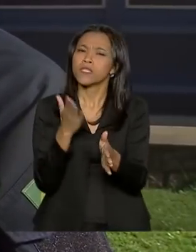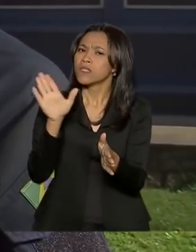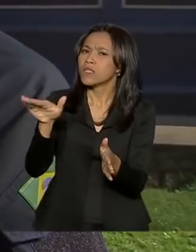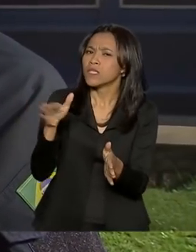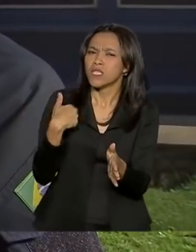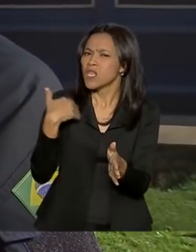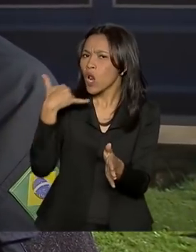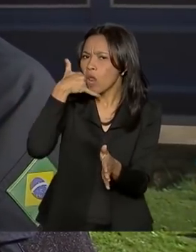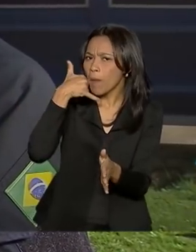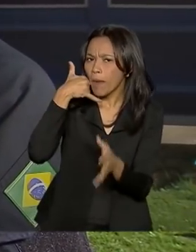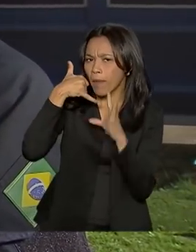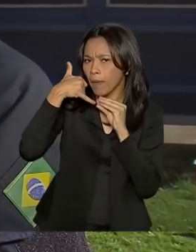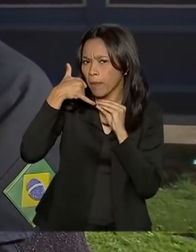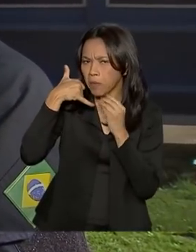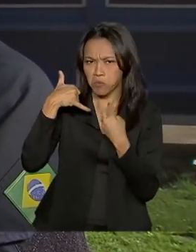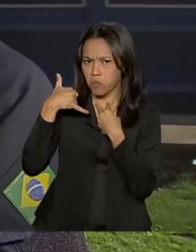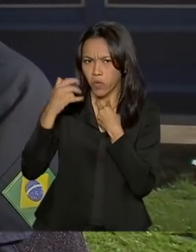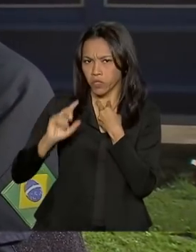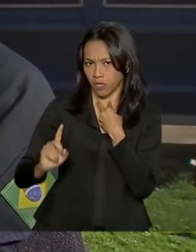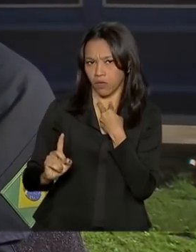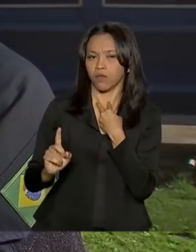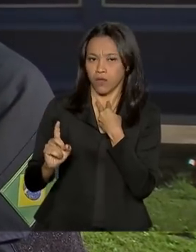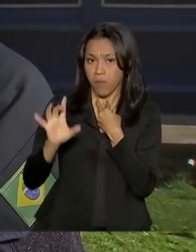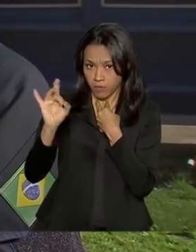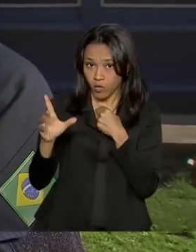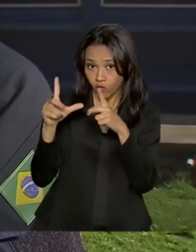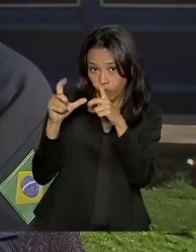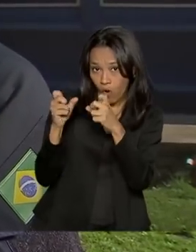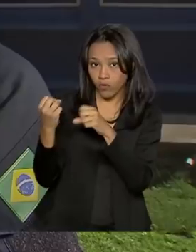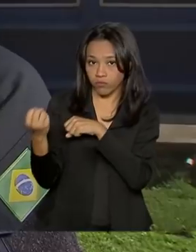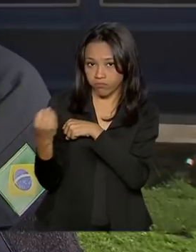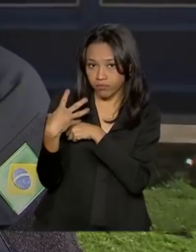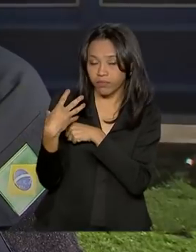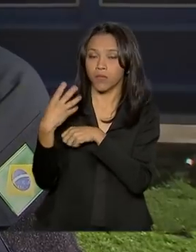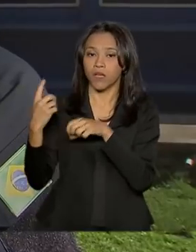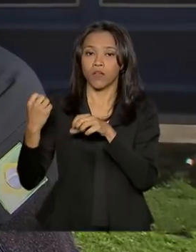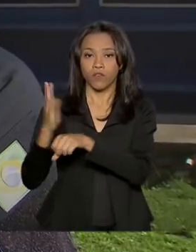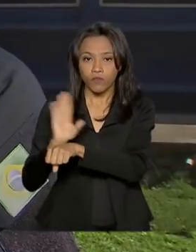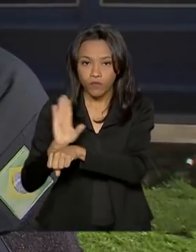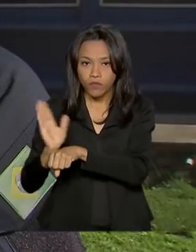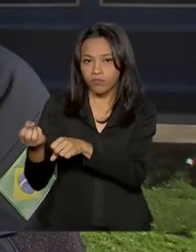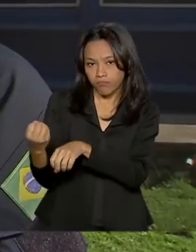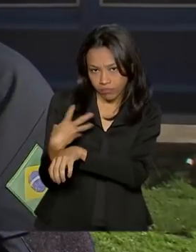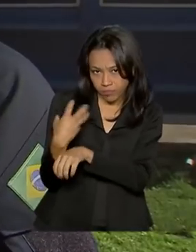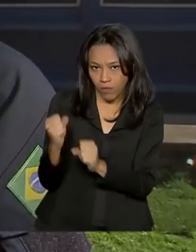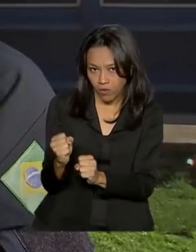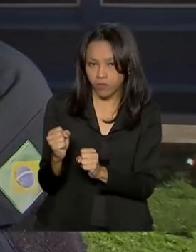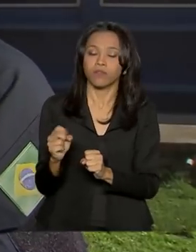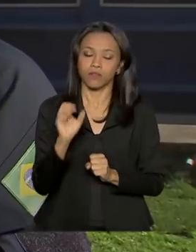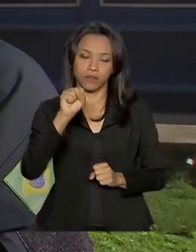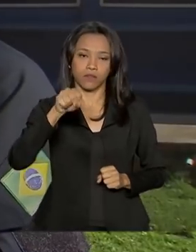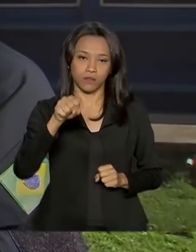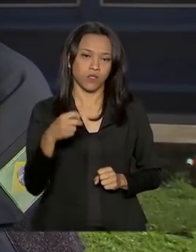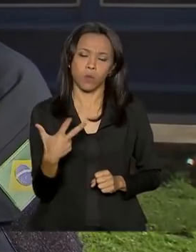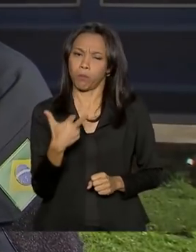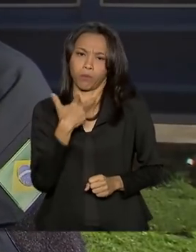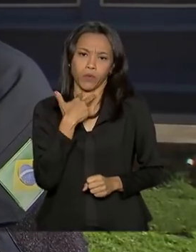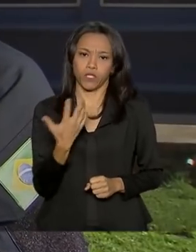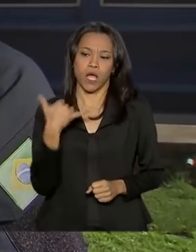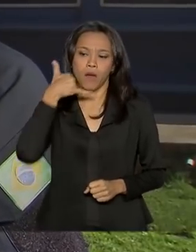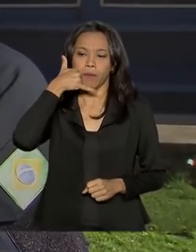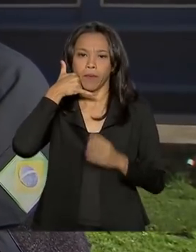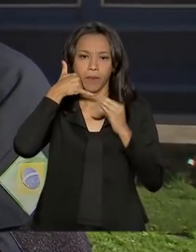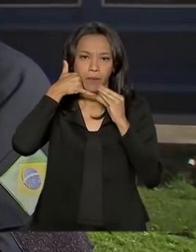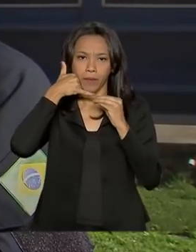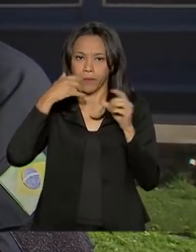recebe ligações, mas ele pode receber fotos e vídeos? Exato. Ele não recebe nem ligações comuns, tradicionais,